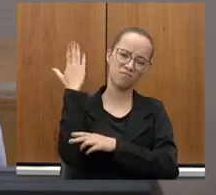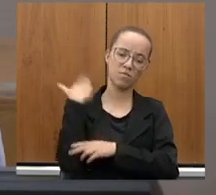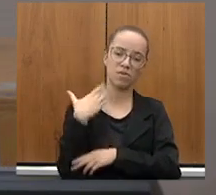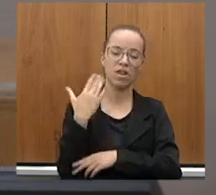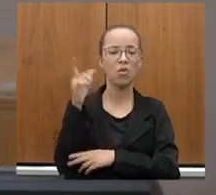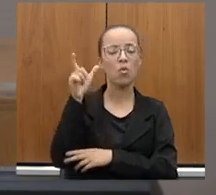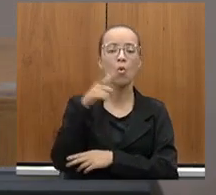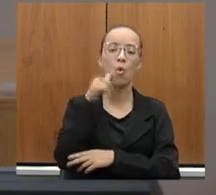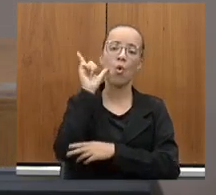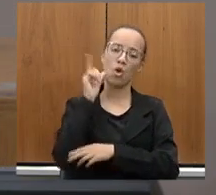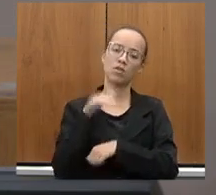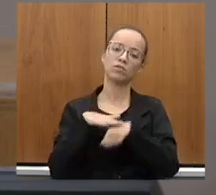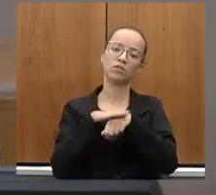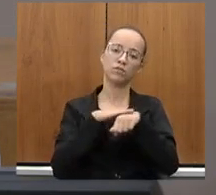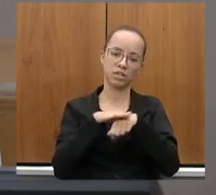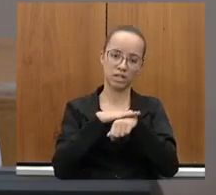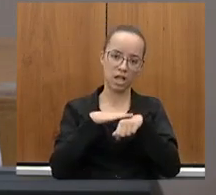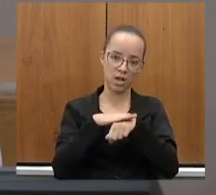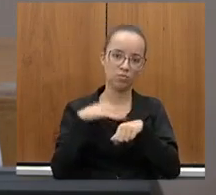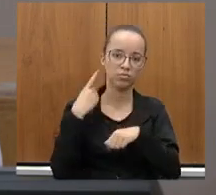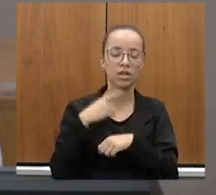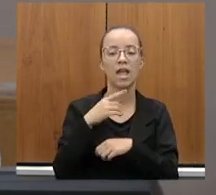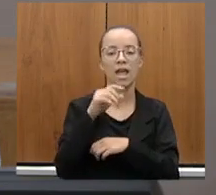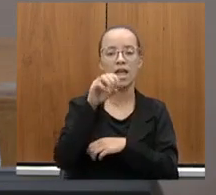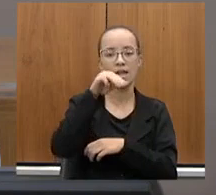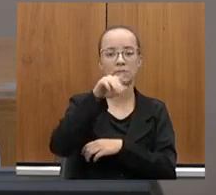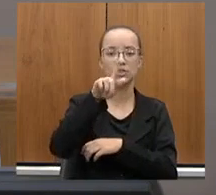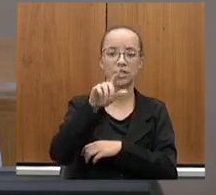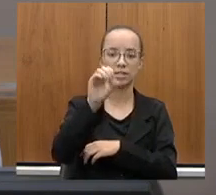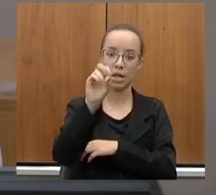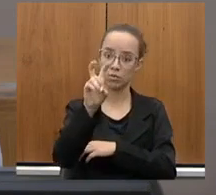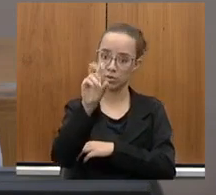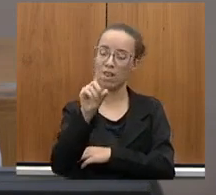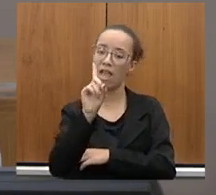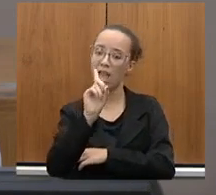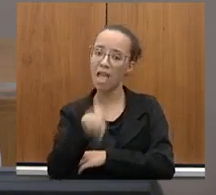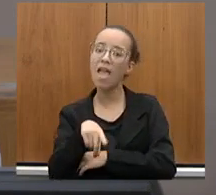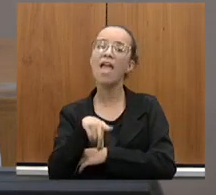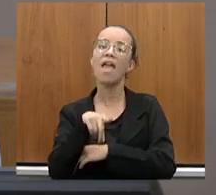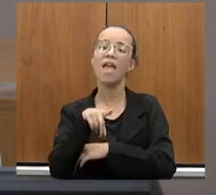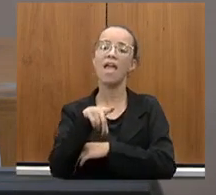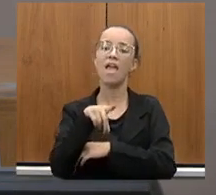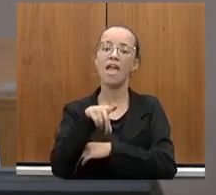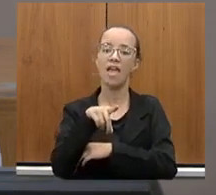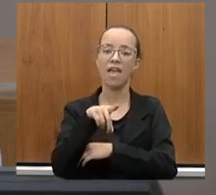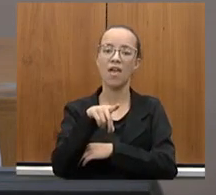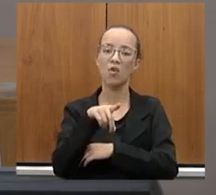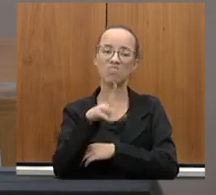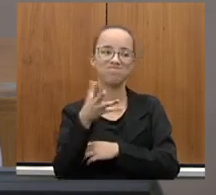o deputado Antônio Carlos Arantes, a MG 050, a gente sabe que é uma concessão historicamente um pouco problemática, gente deve